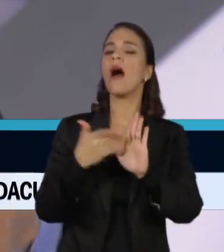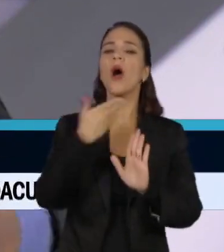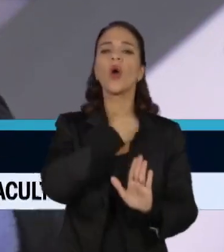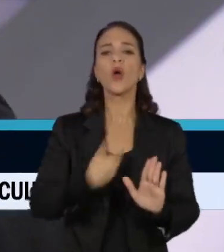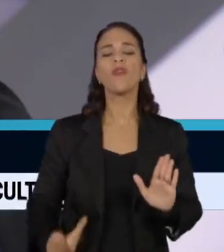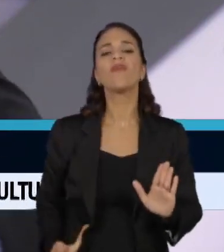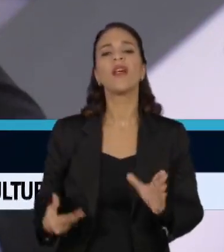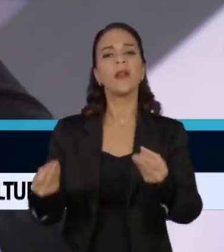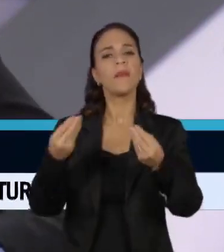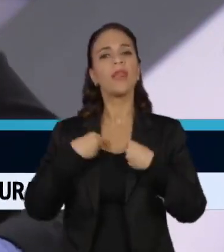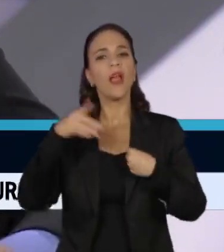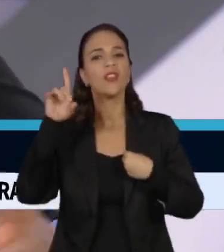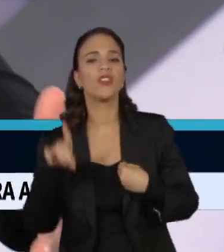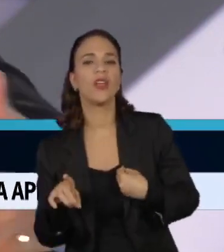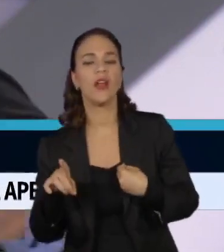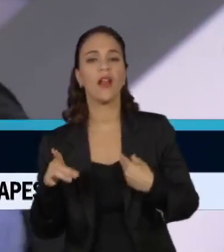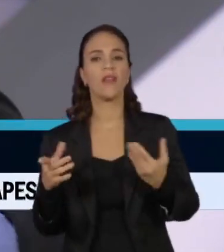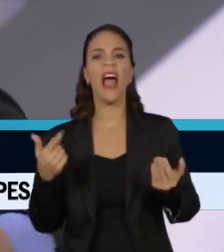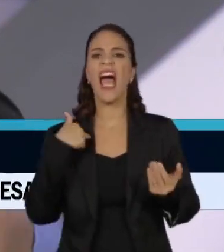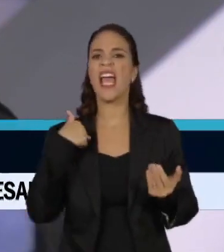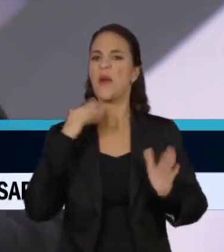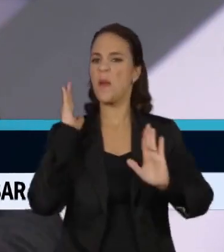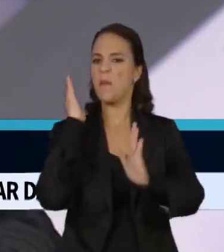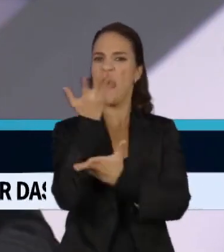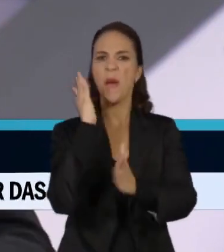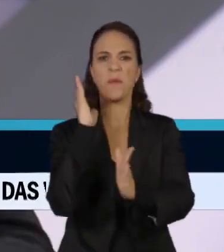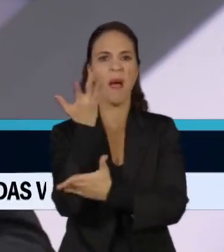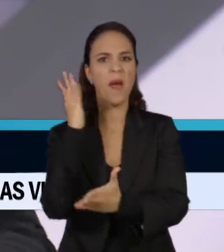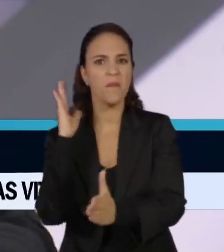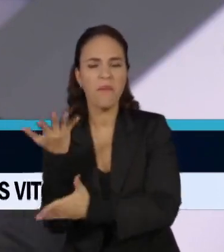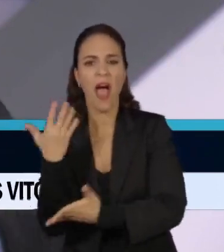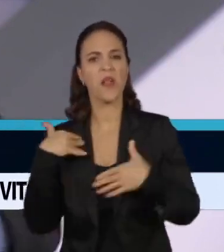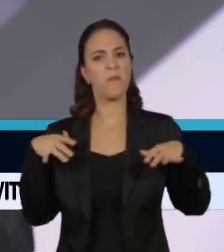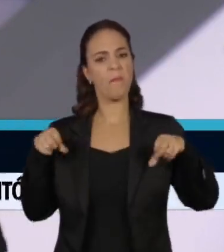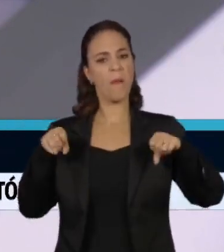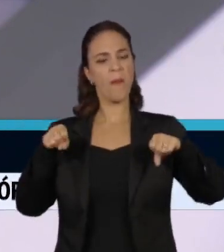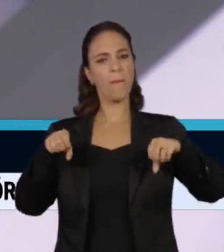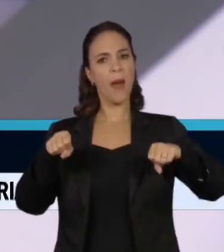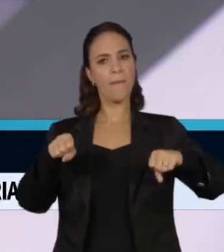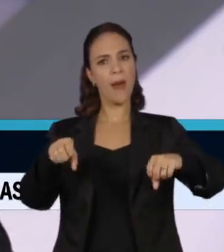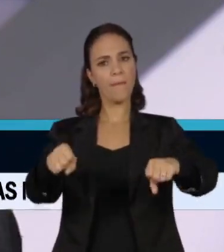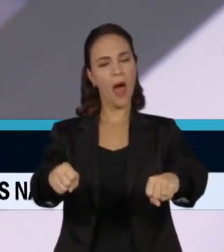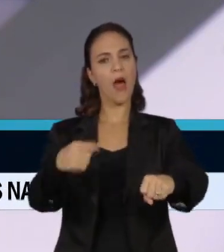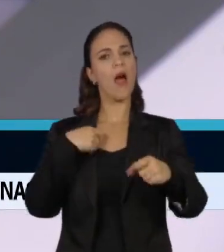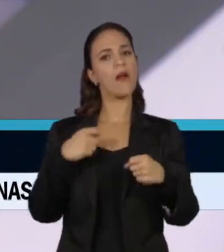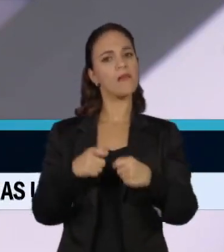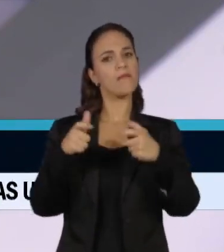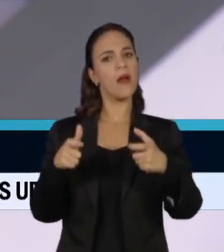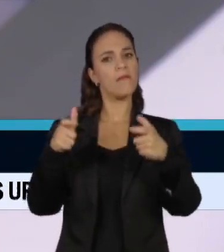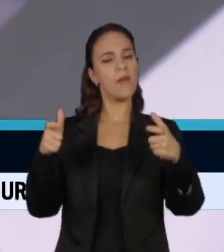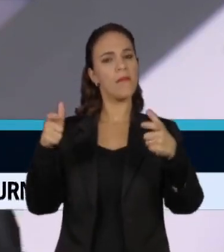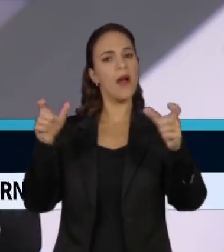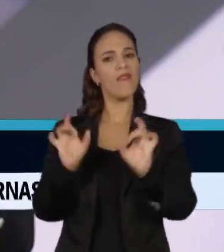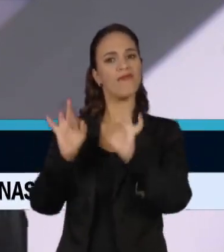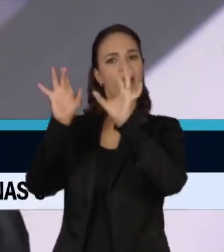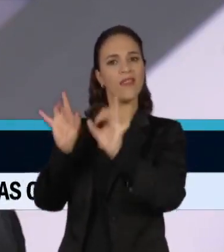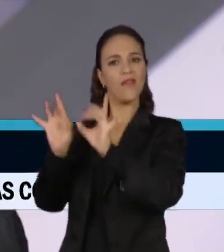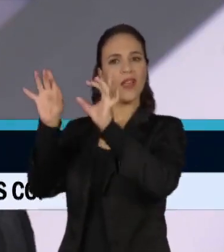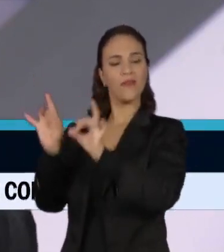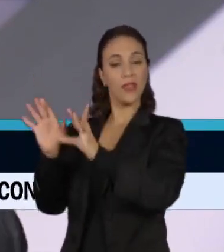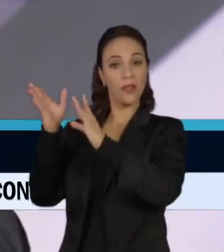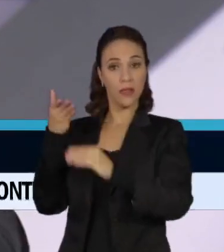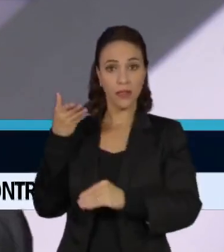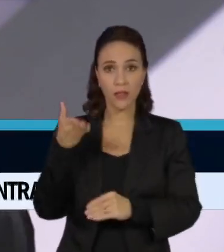e com isso eu vou desmatando, eu vou apropriando de terra e aumentando meu patrimônio e vendendo para terceiros. E essa é uma